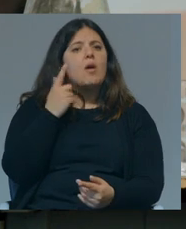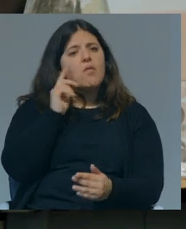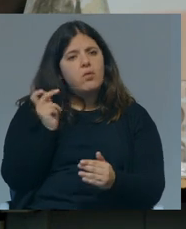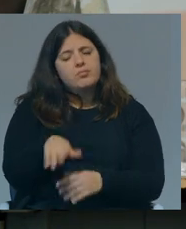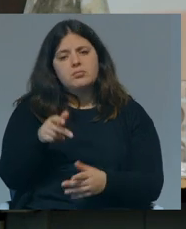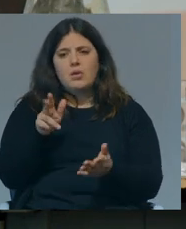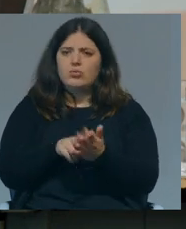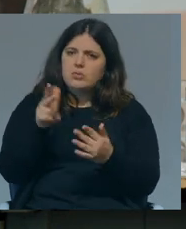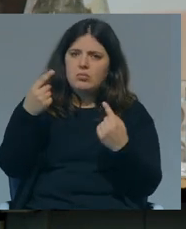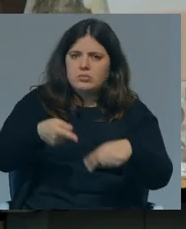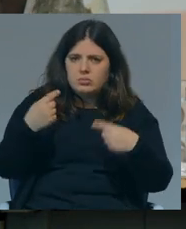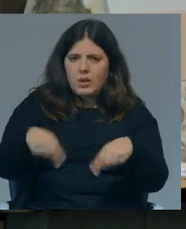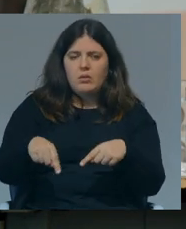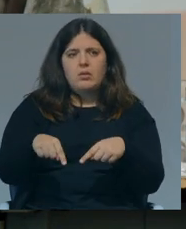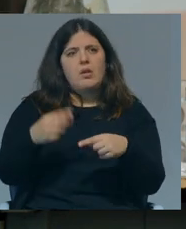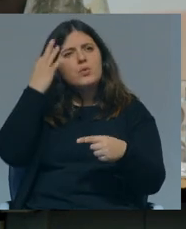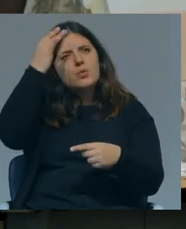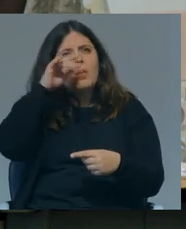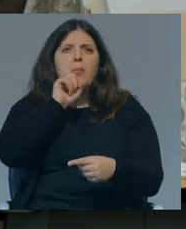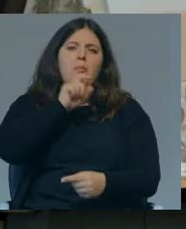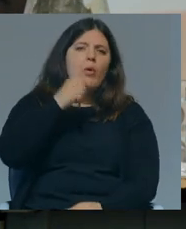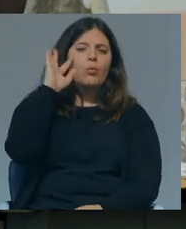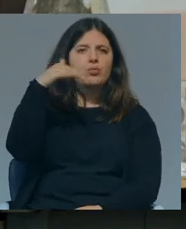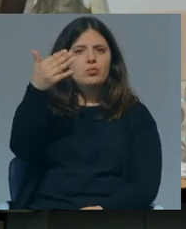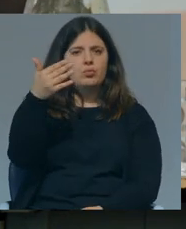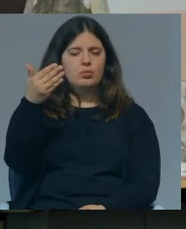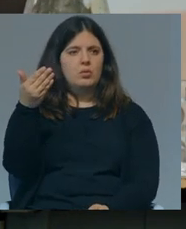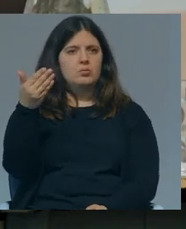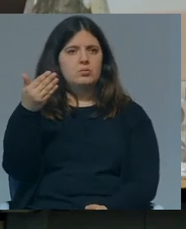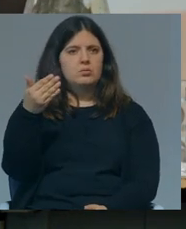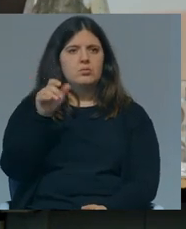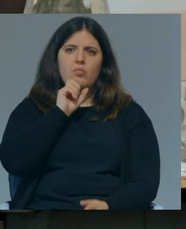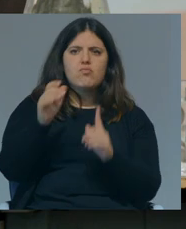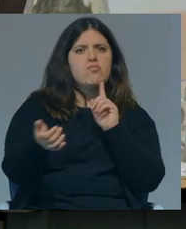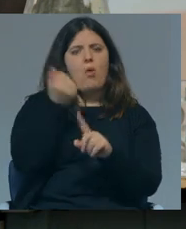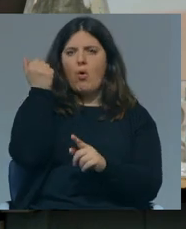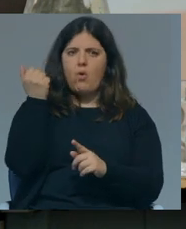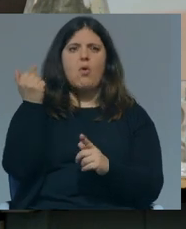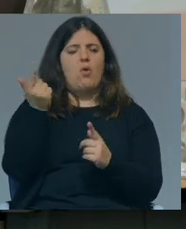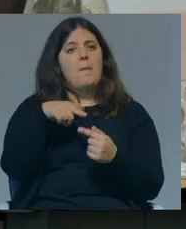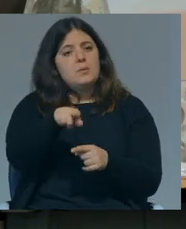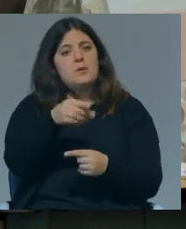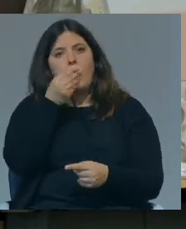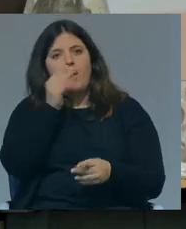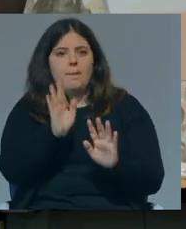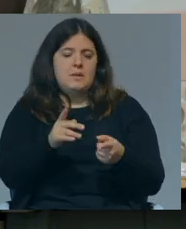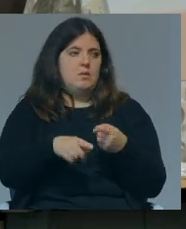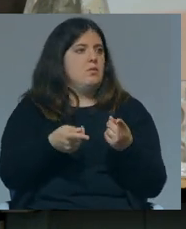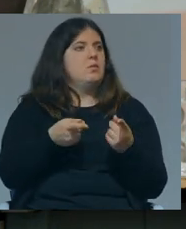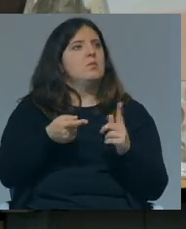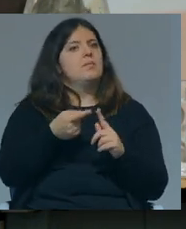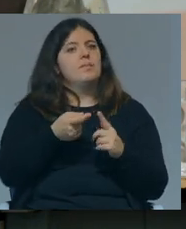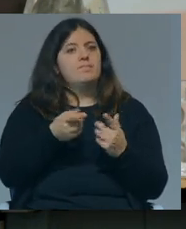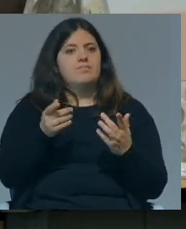mesmo autorizada a sonhar com um futuro omnipotente, quase. Mas para isso é preciso que ela coma, que ela não tenha de,